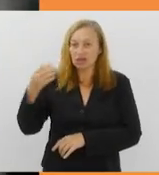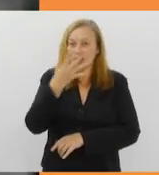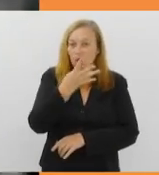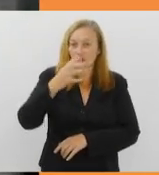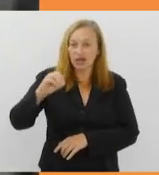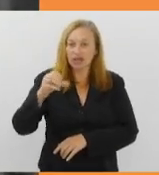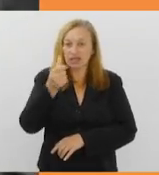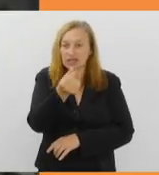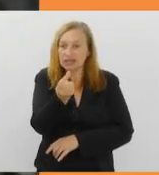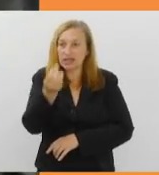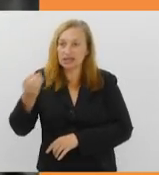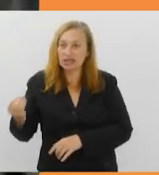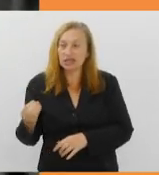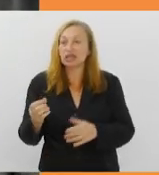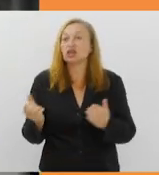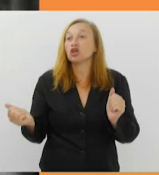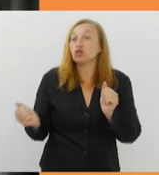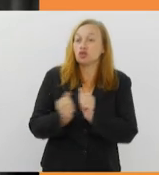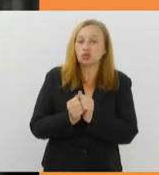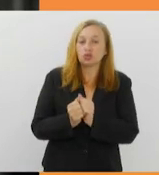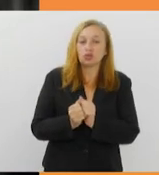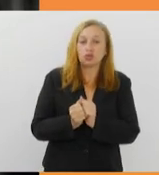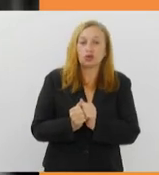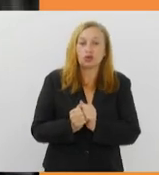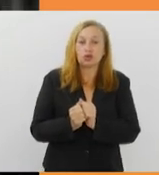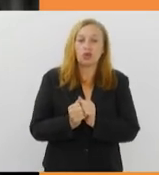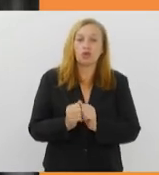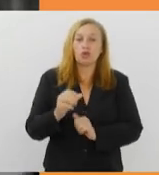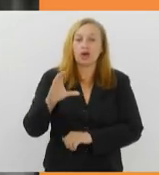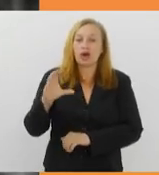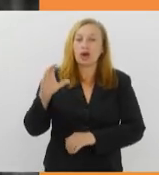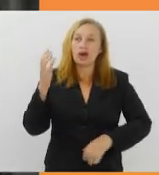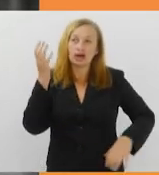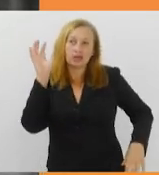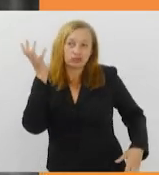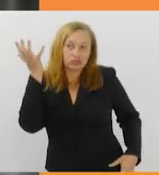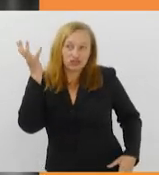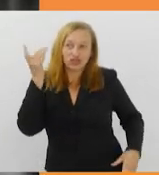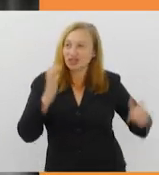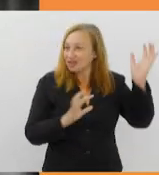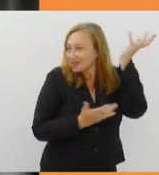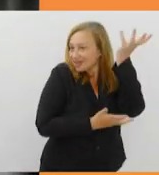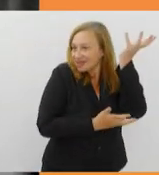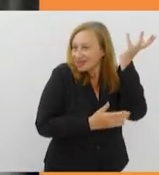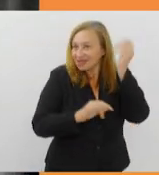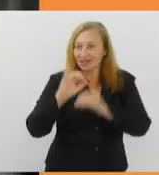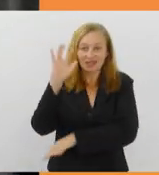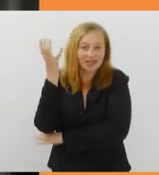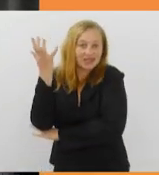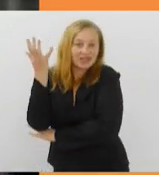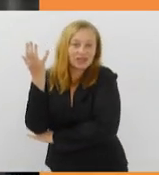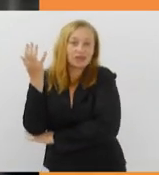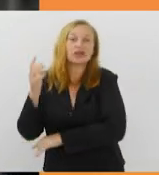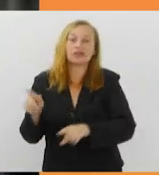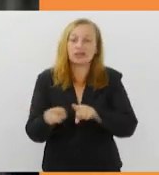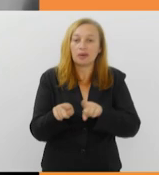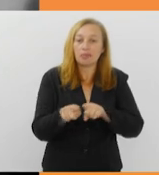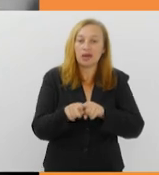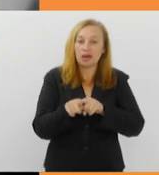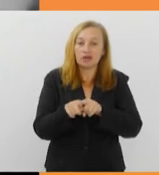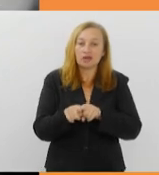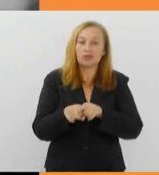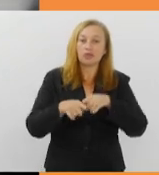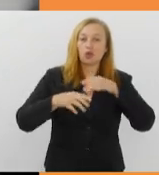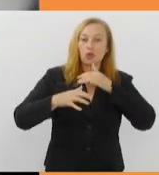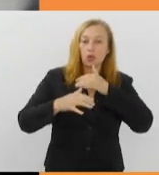Pixinguinha, Cartola, Donga, Jacó do Bandolim e Carmem Miranda. Exímio clarinetista e saxofonista, americano foi